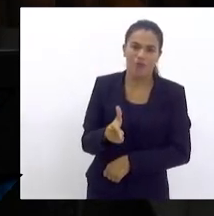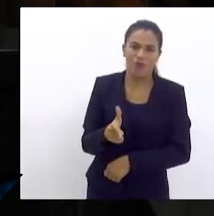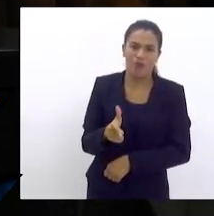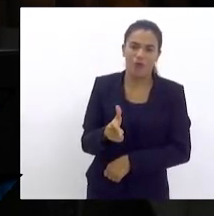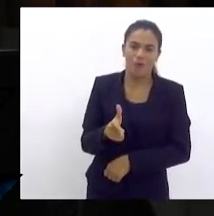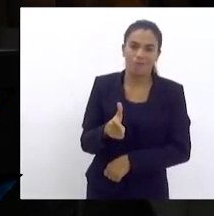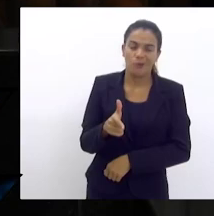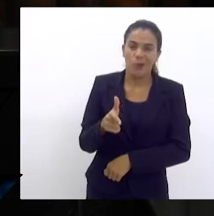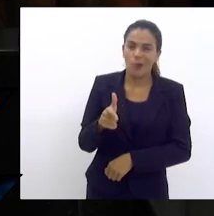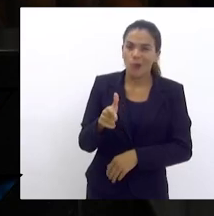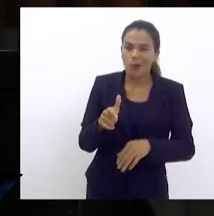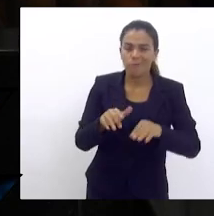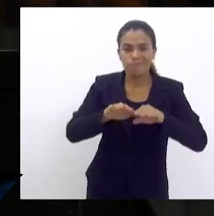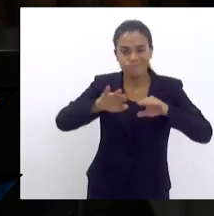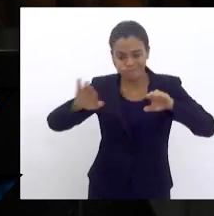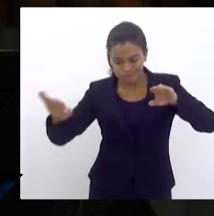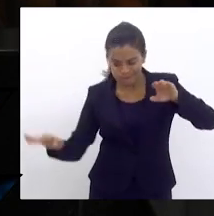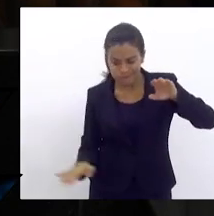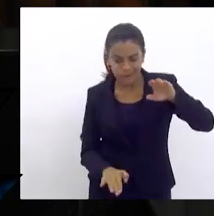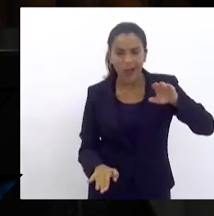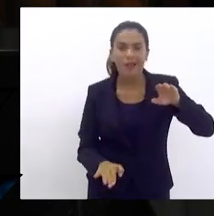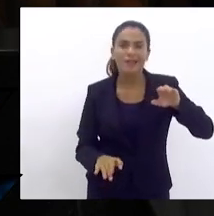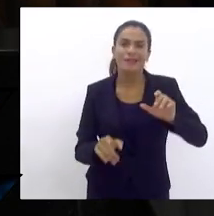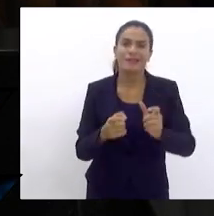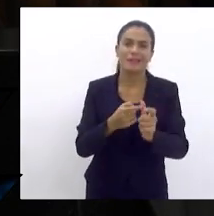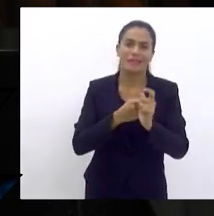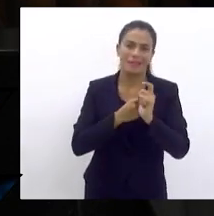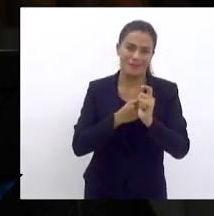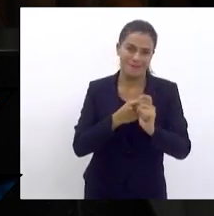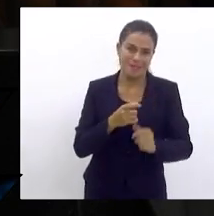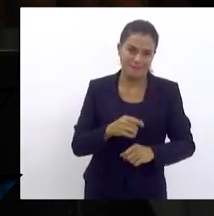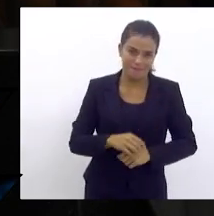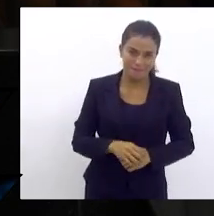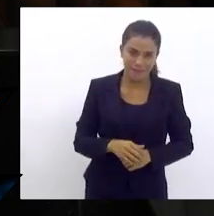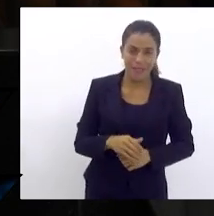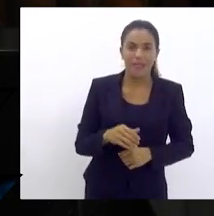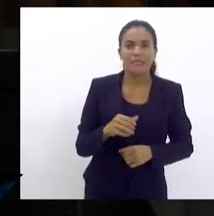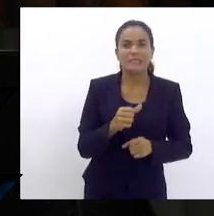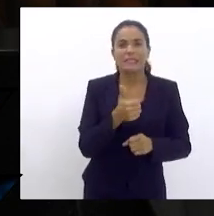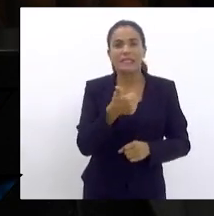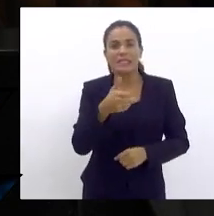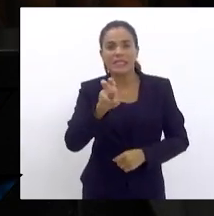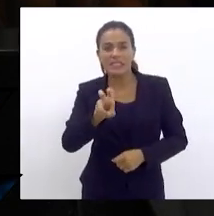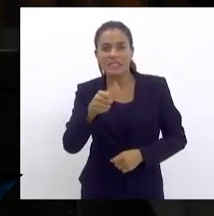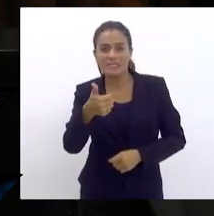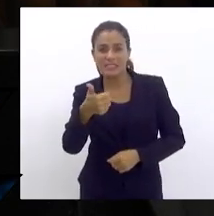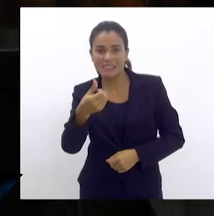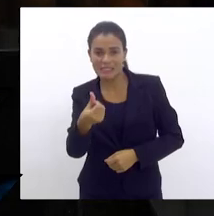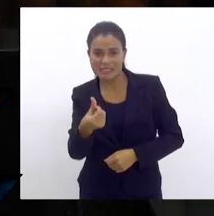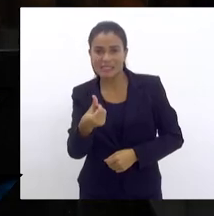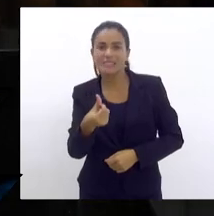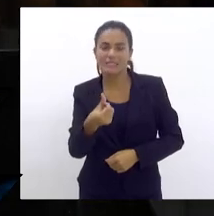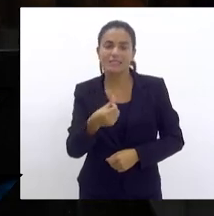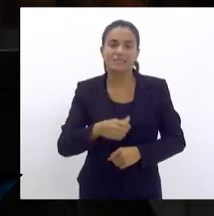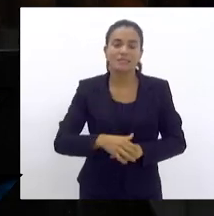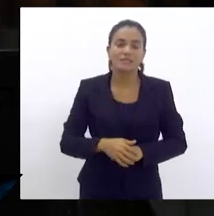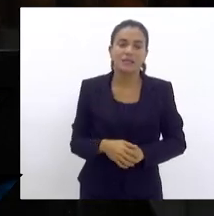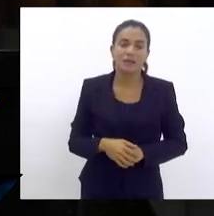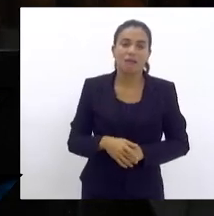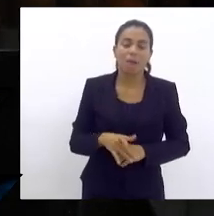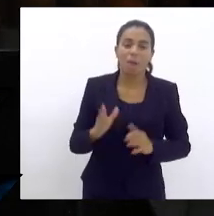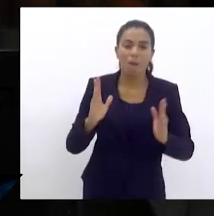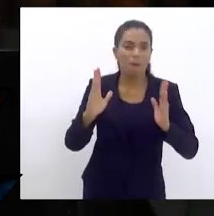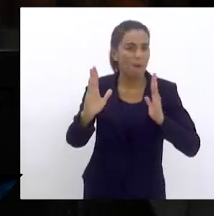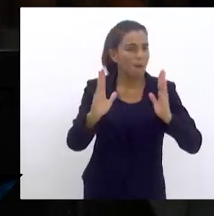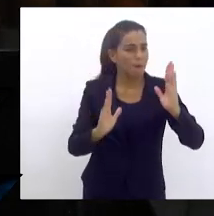os patamares que atingiram de 15 e 16, quando esse Estado passou por um